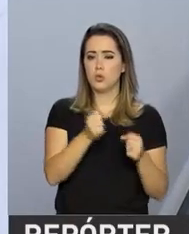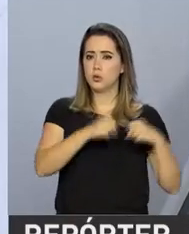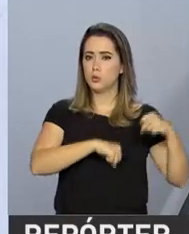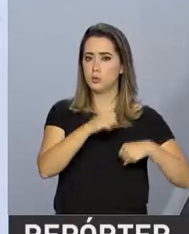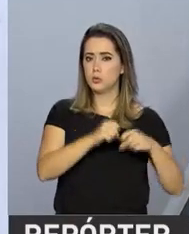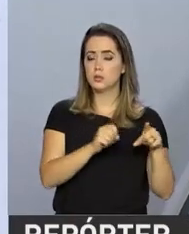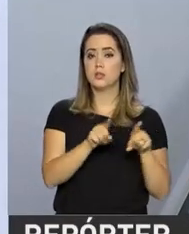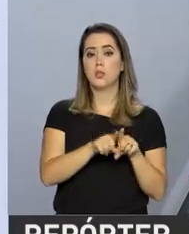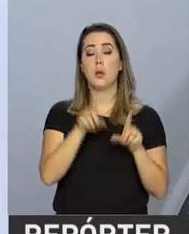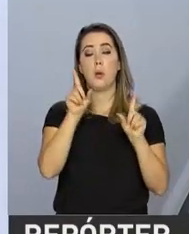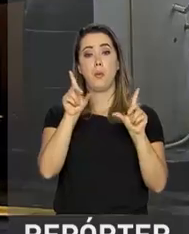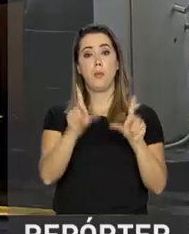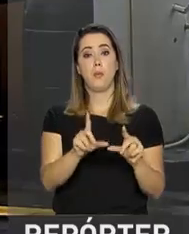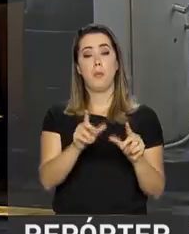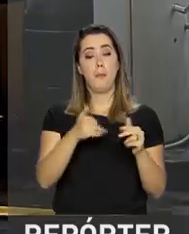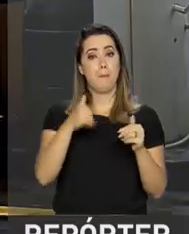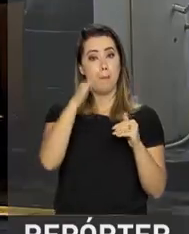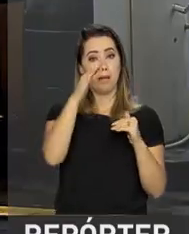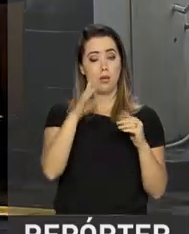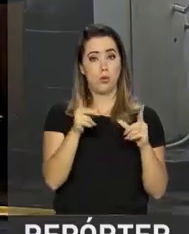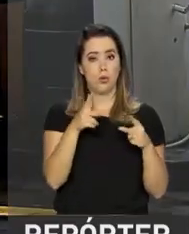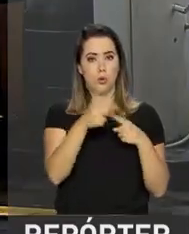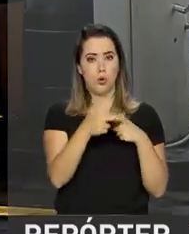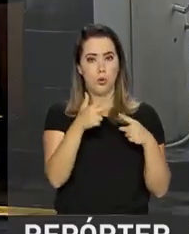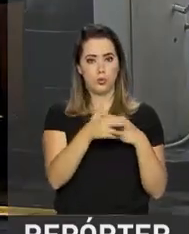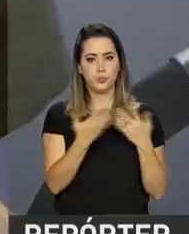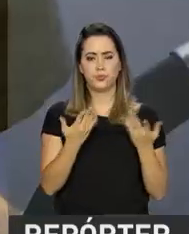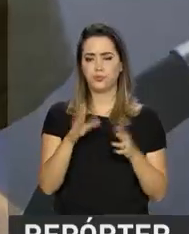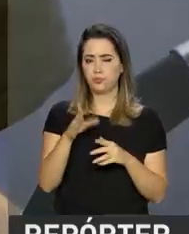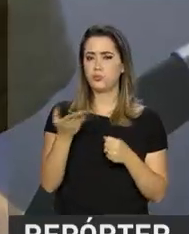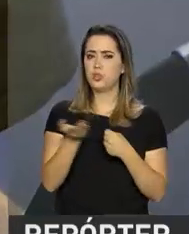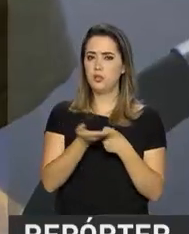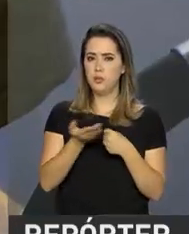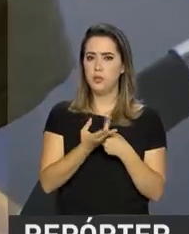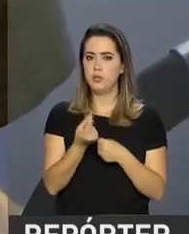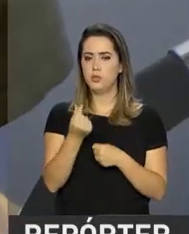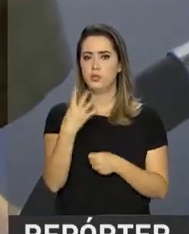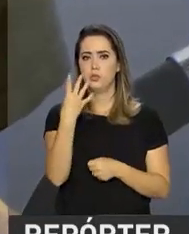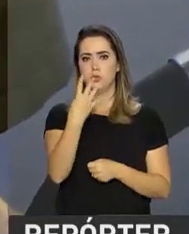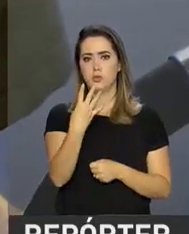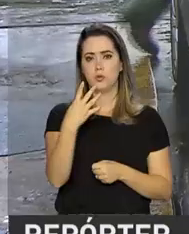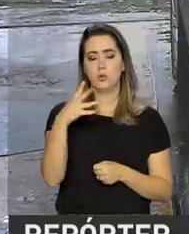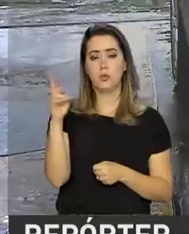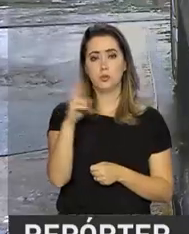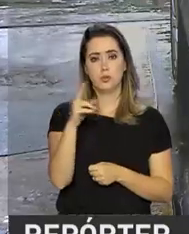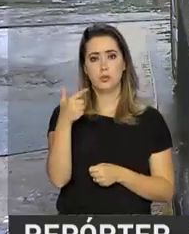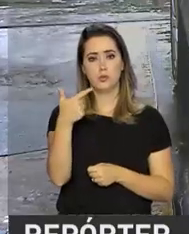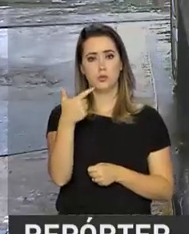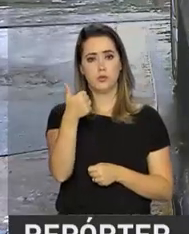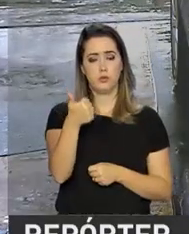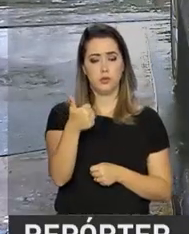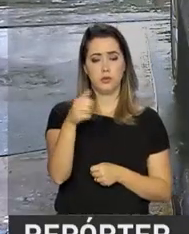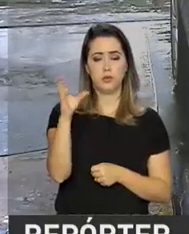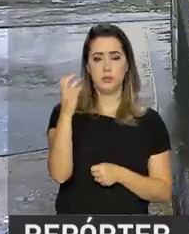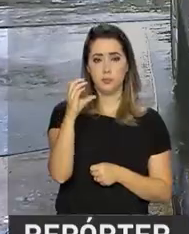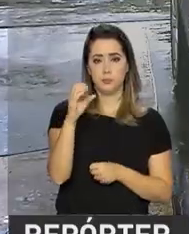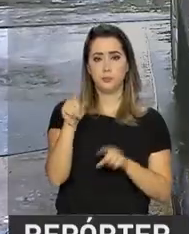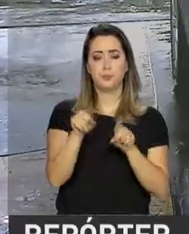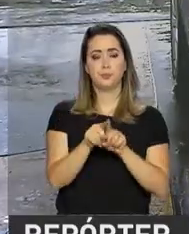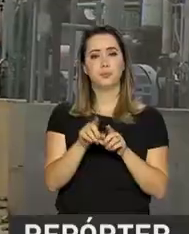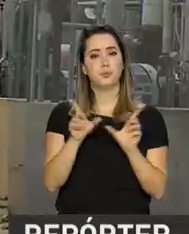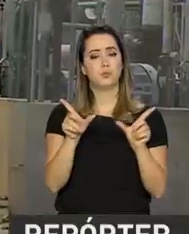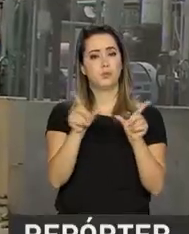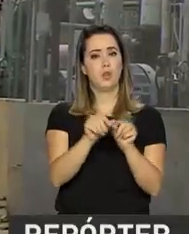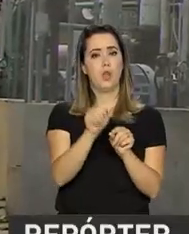julho do ano passado. Já o valor médio do litro vendido ao consumidor passou para R$,21, segundo a